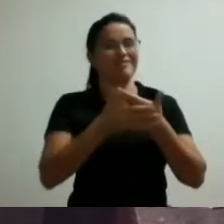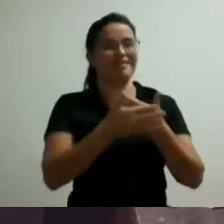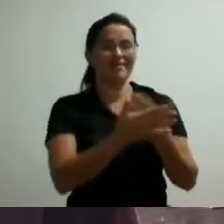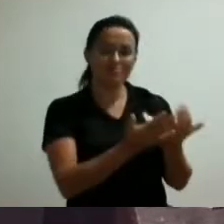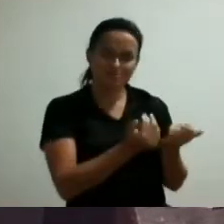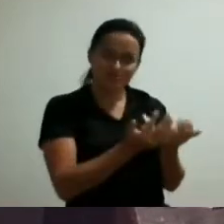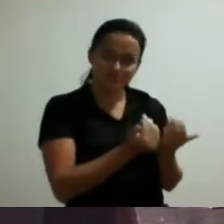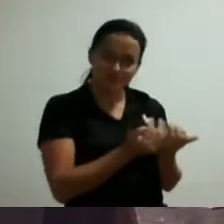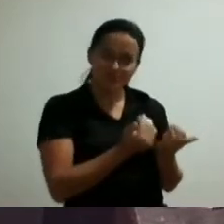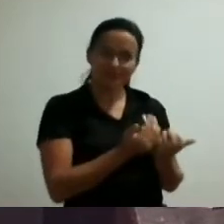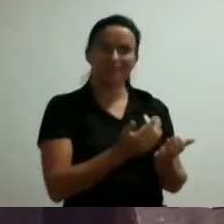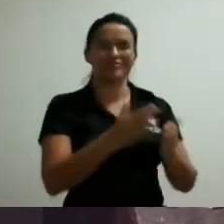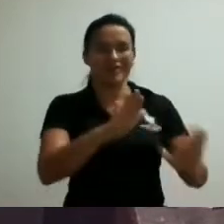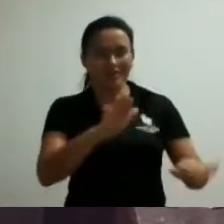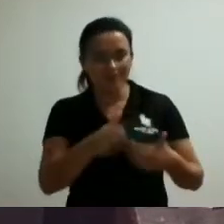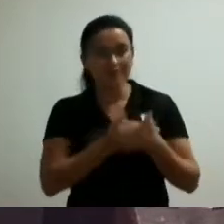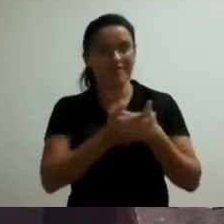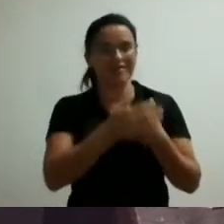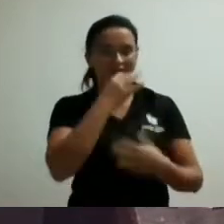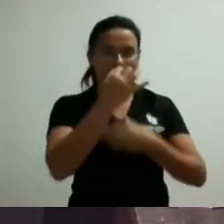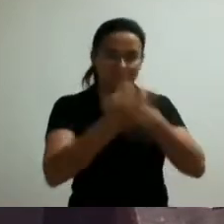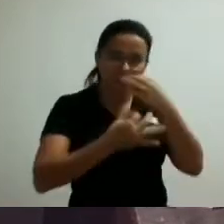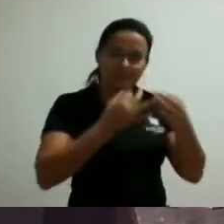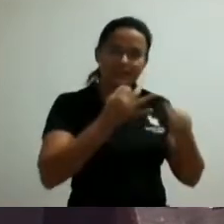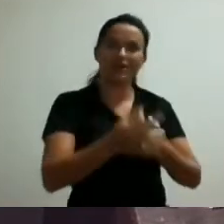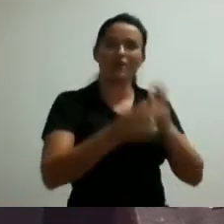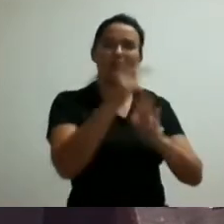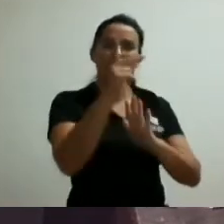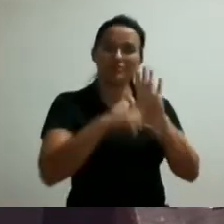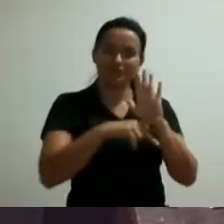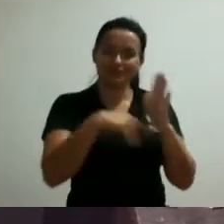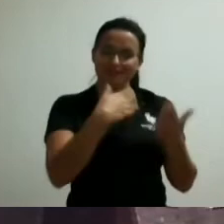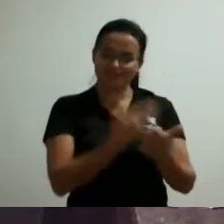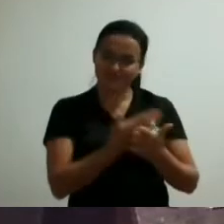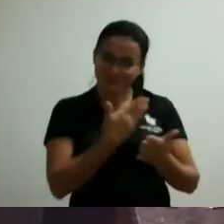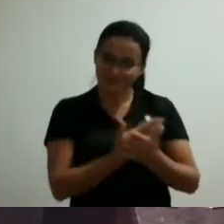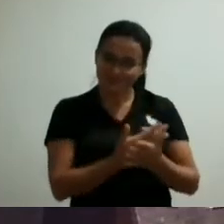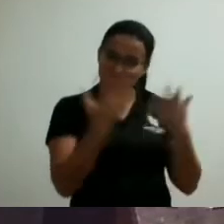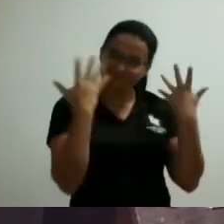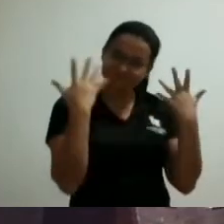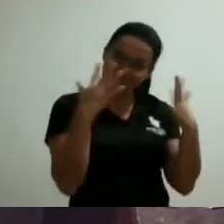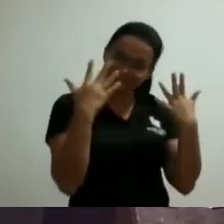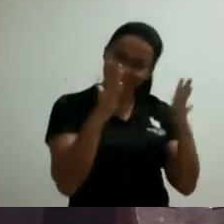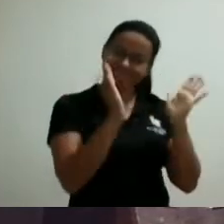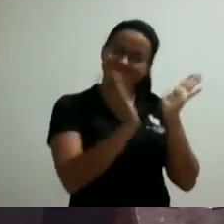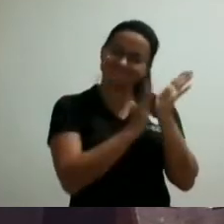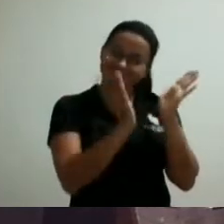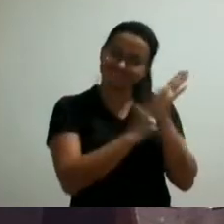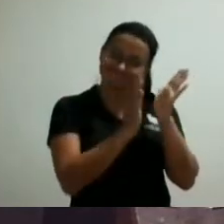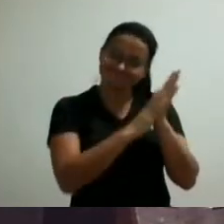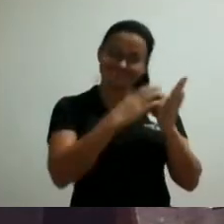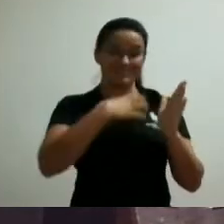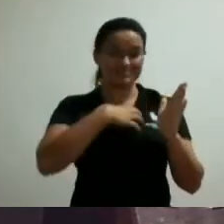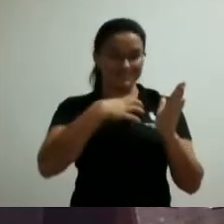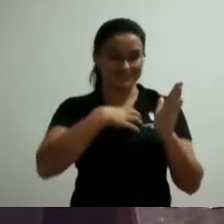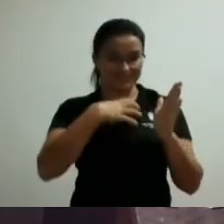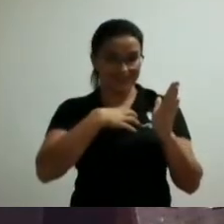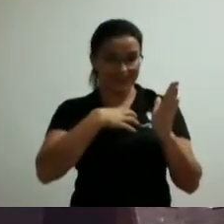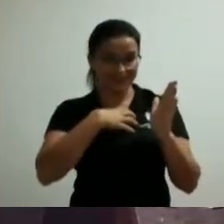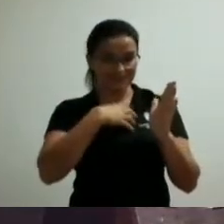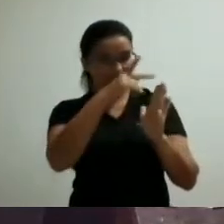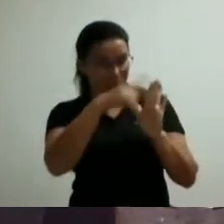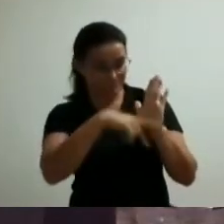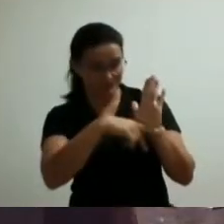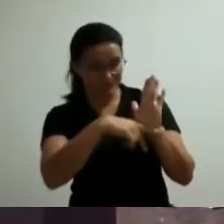os estudantes então te parabenizar pela sensibilidade de não só do projeto é importante a gente